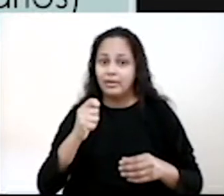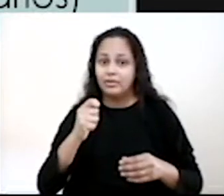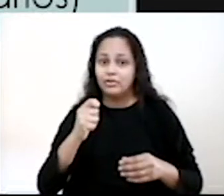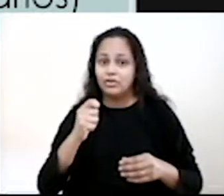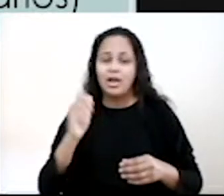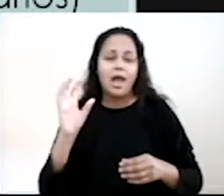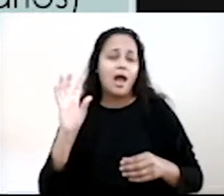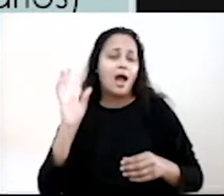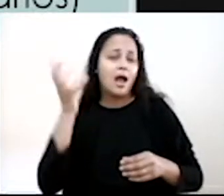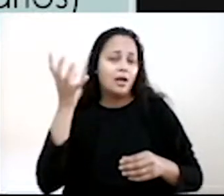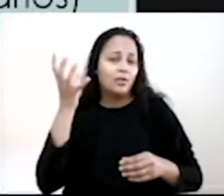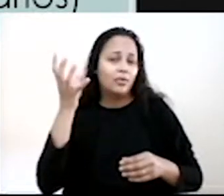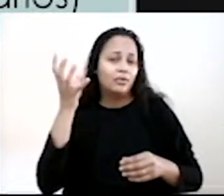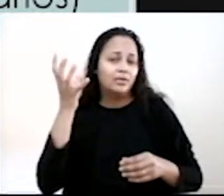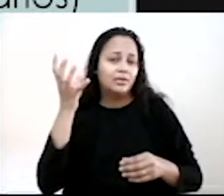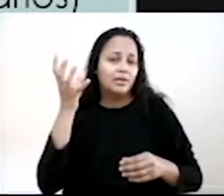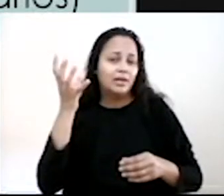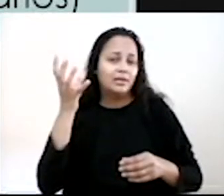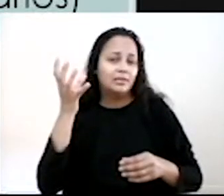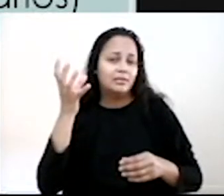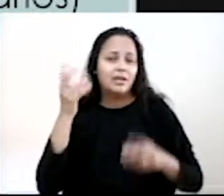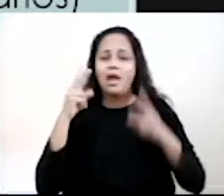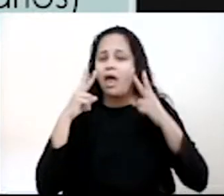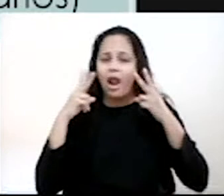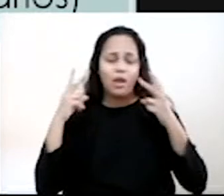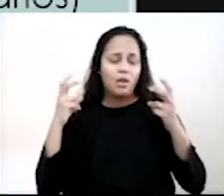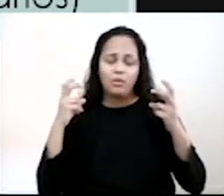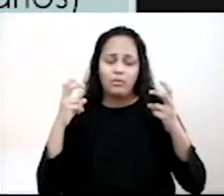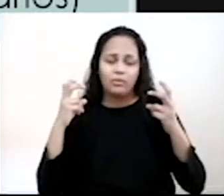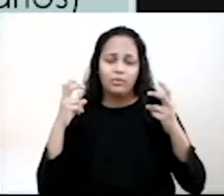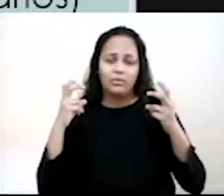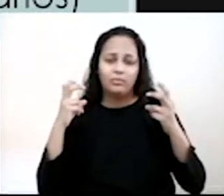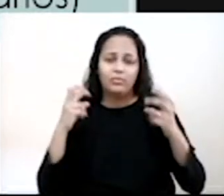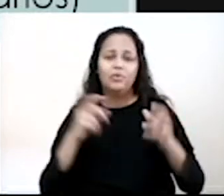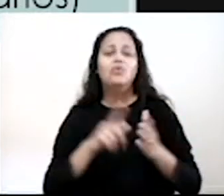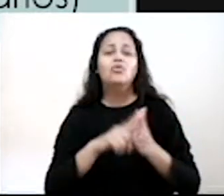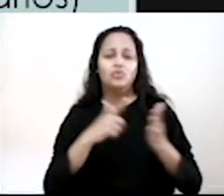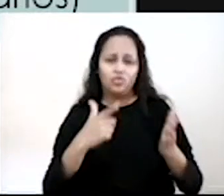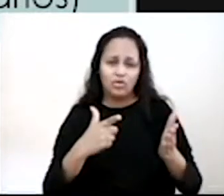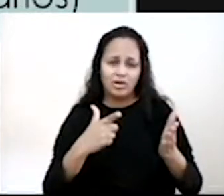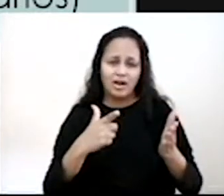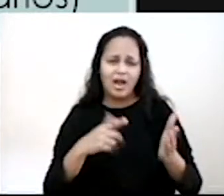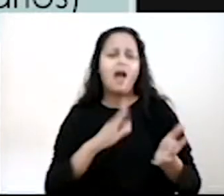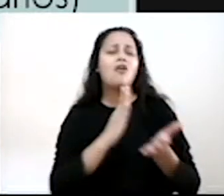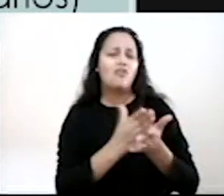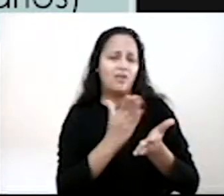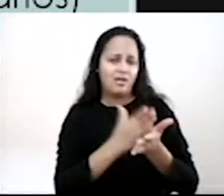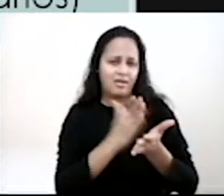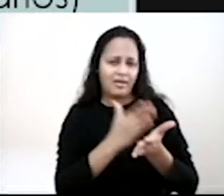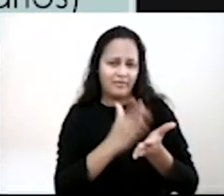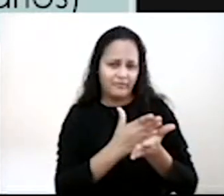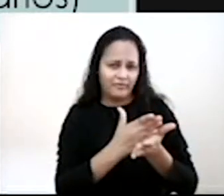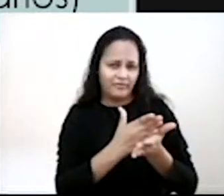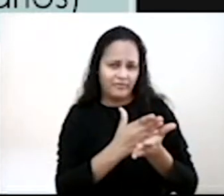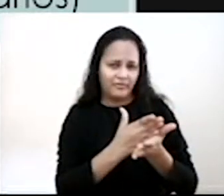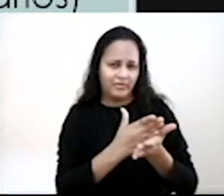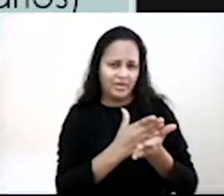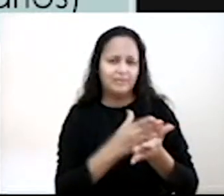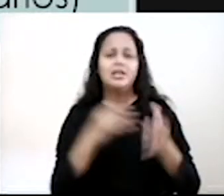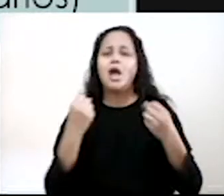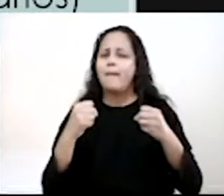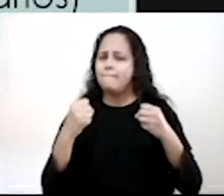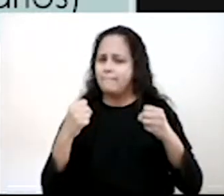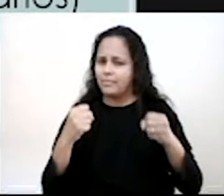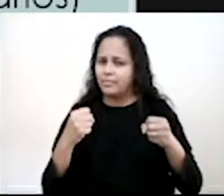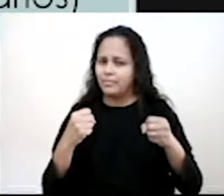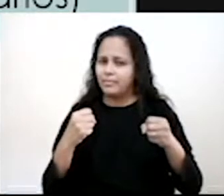A reportagem, geralmente, ela acontece aí. É muito comum, por exemplo, às vezes eu tenho em jornais, mas eu tenho também em revistas. Ela precisa de